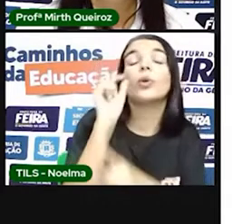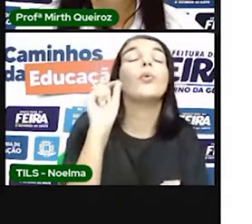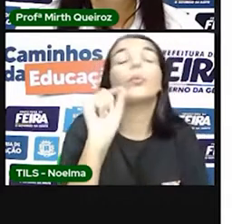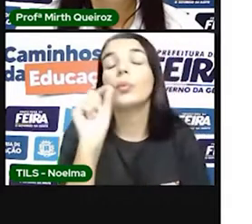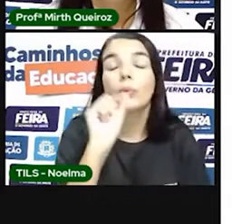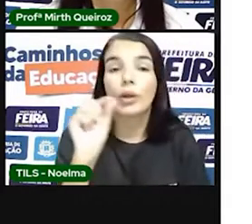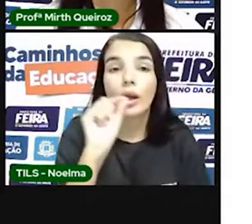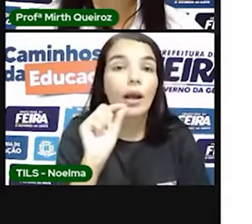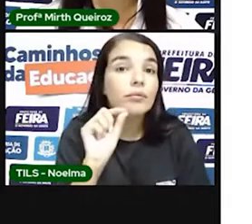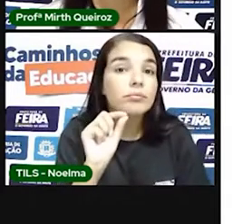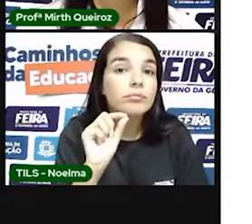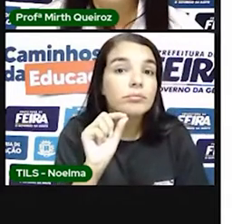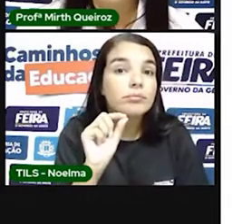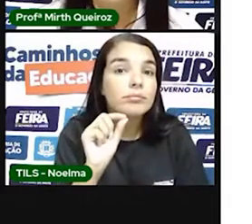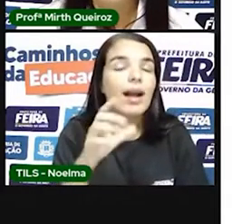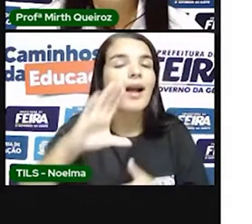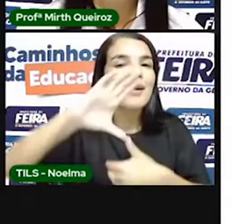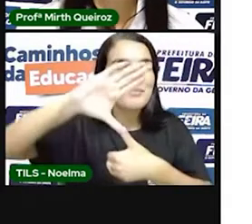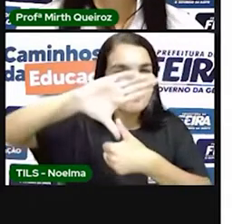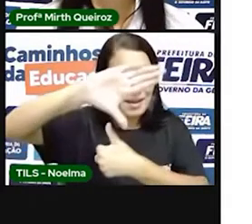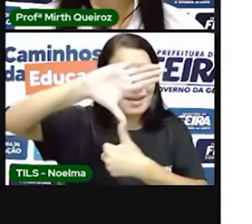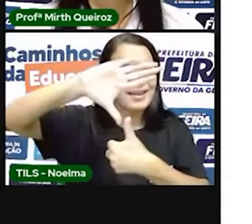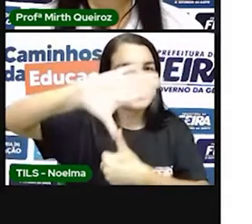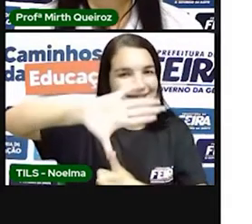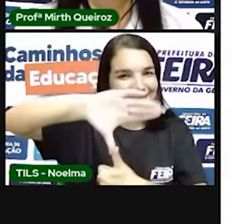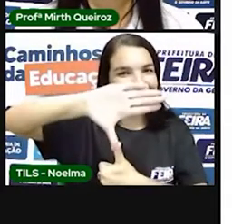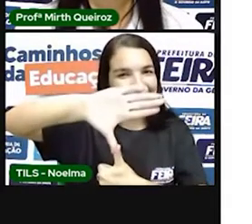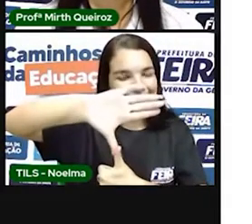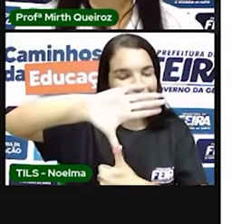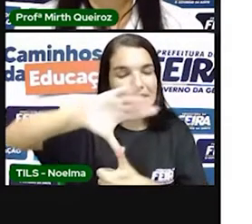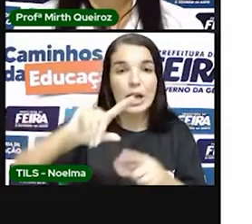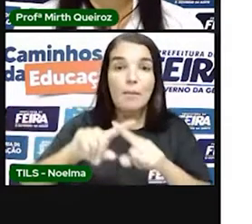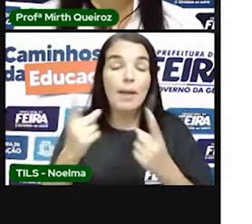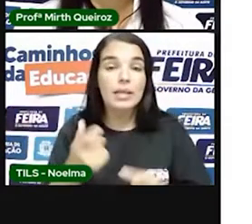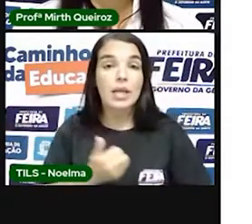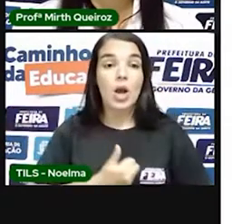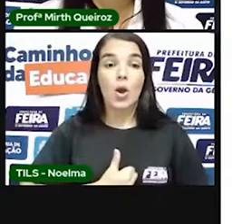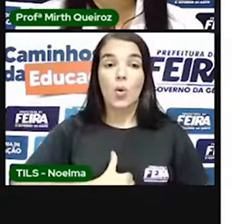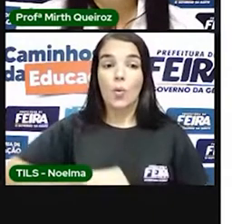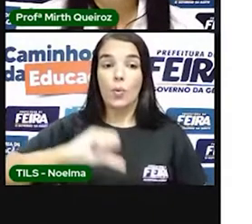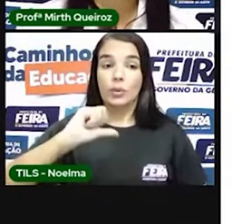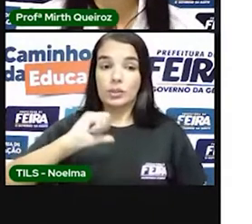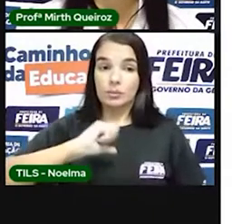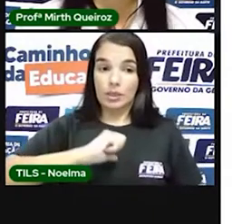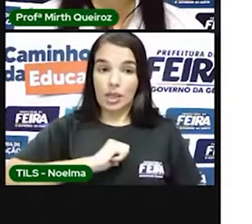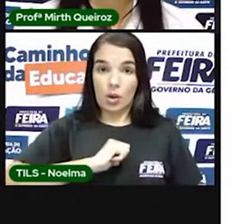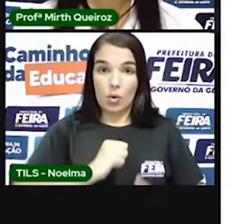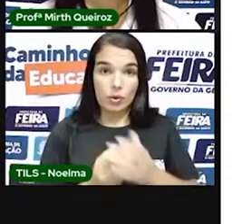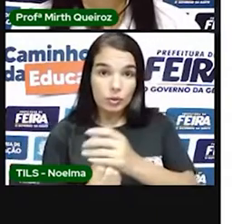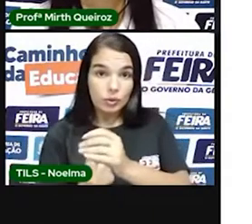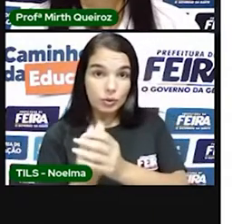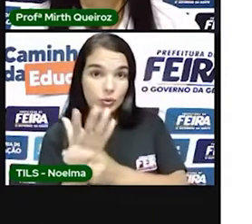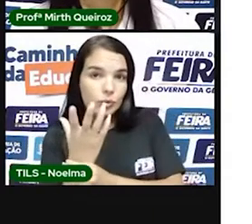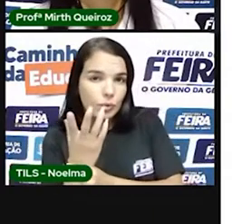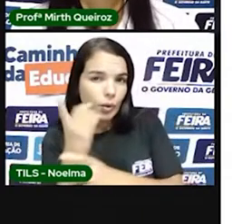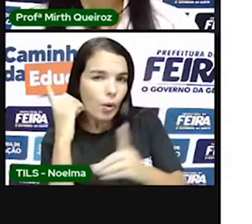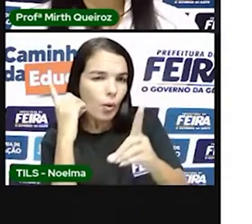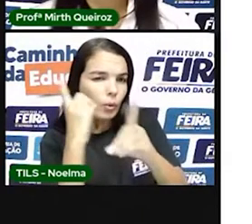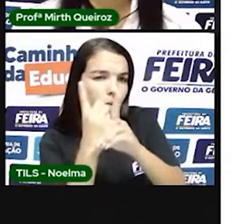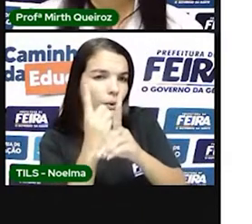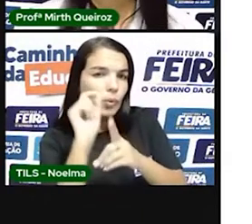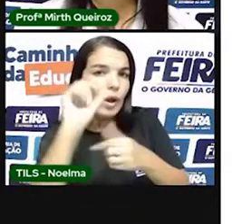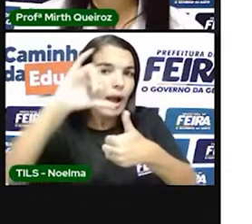aí quem? A América, né? Só que os espanhóis, eles descobriram a América, que foi com Cristóvão Colombo,